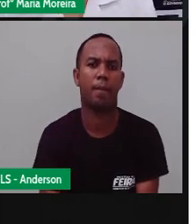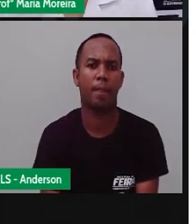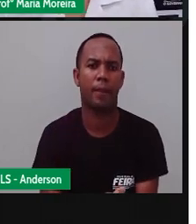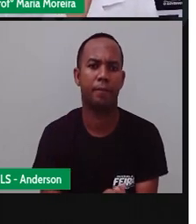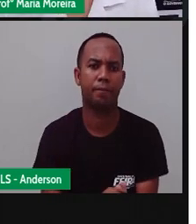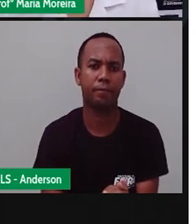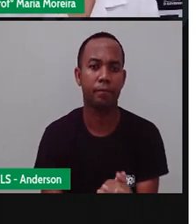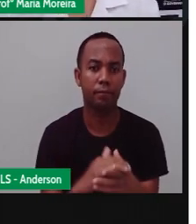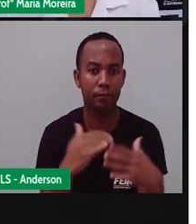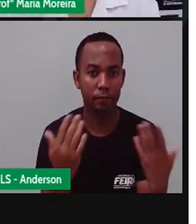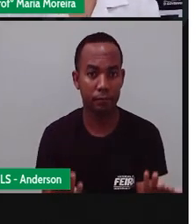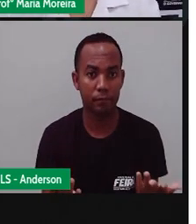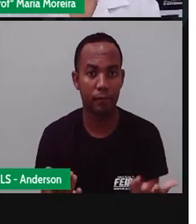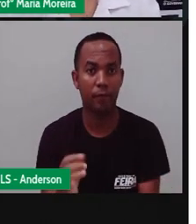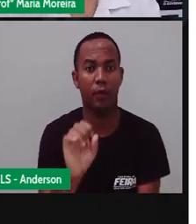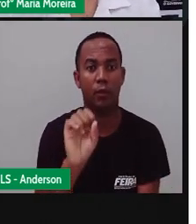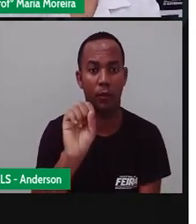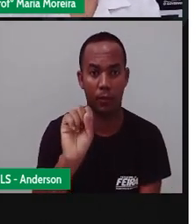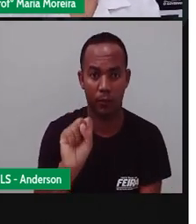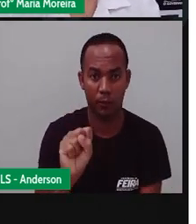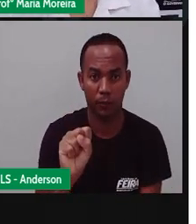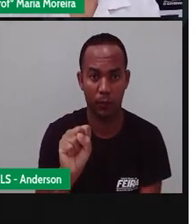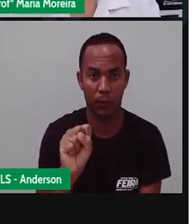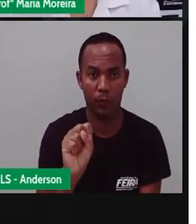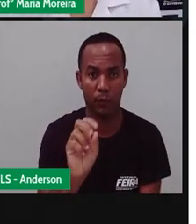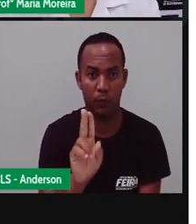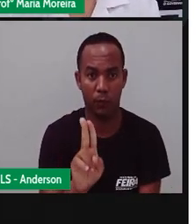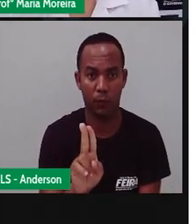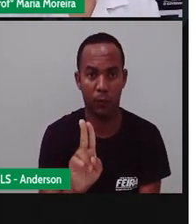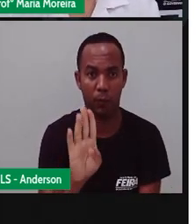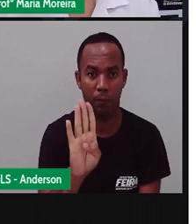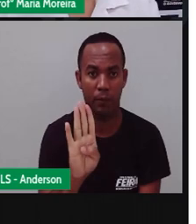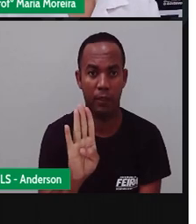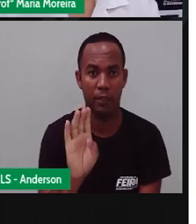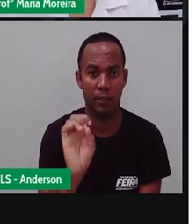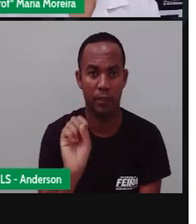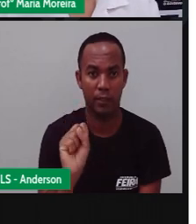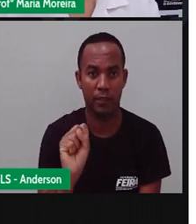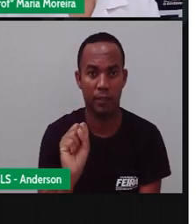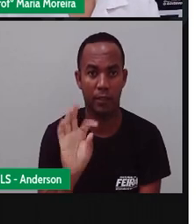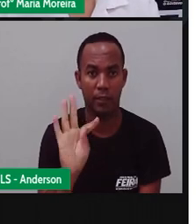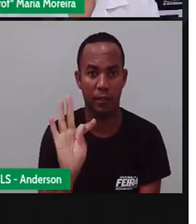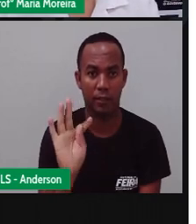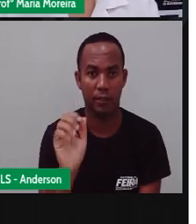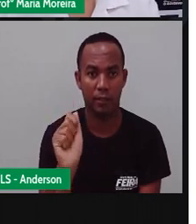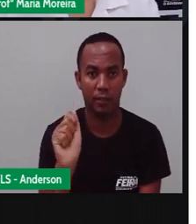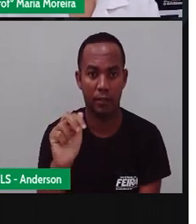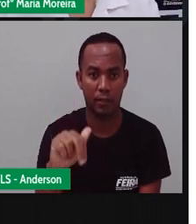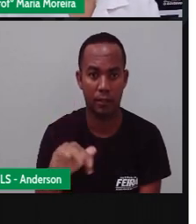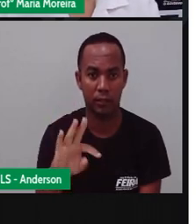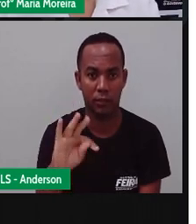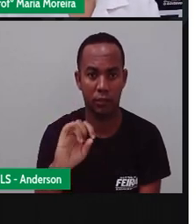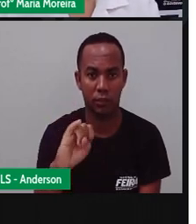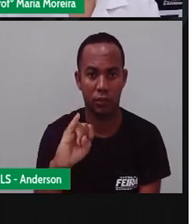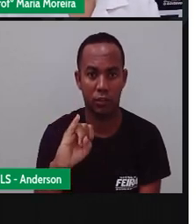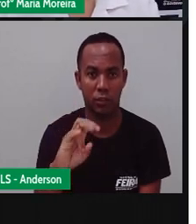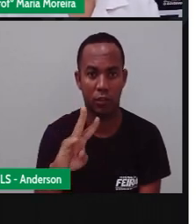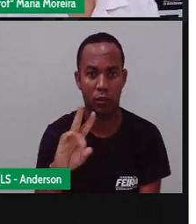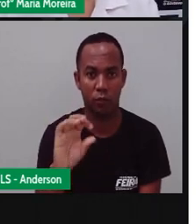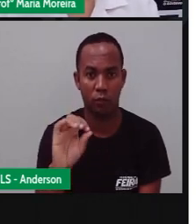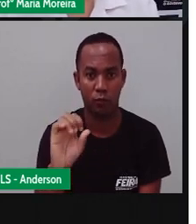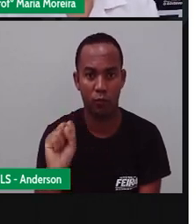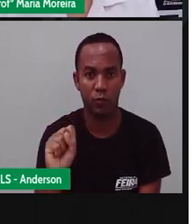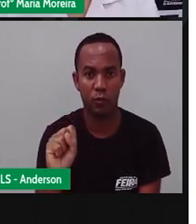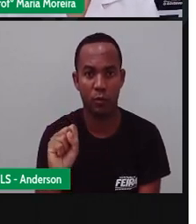Já os substantivos próprios nomeiam, tá? Um objeto ou seio específico, como no caso. Aquele